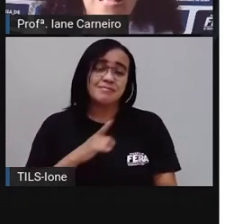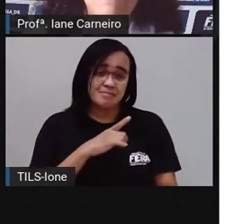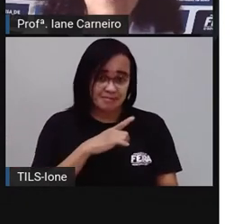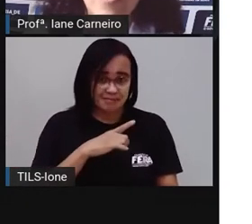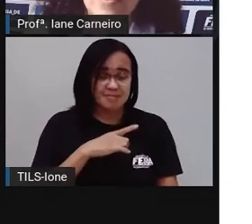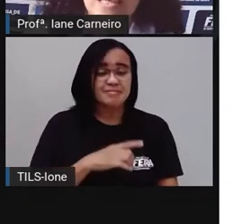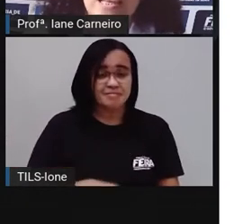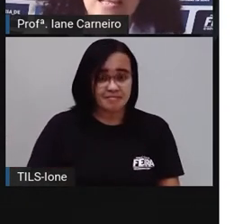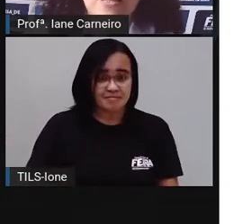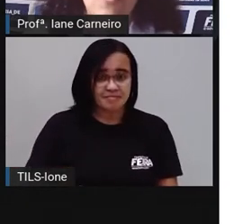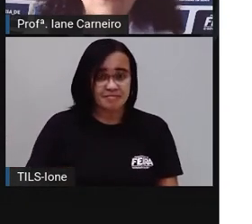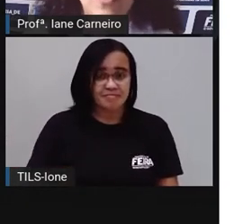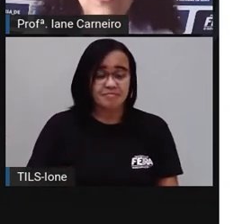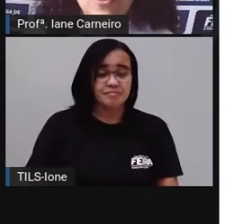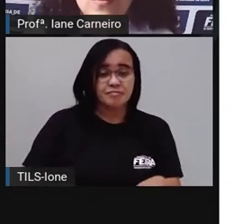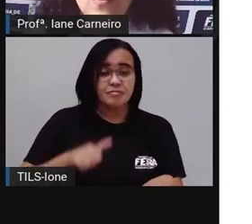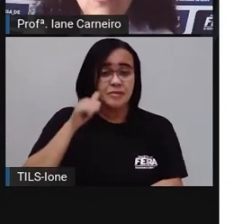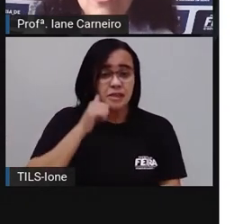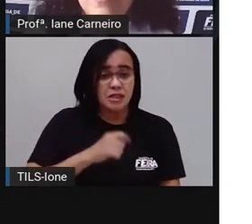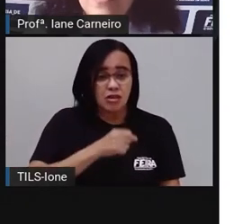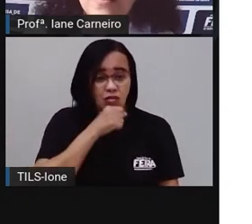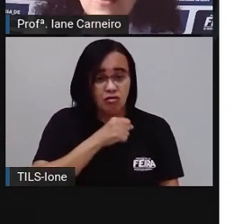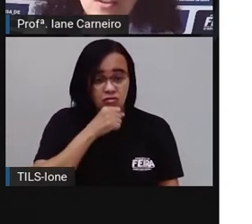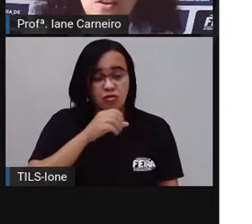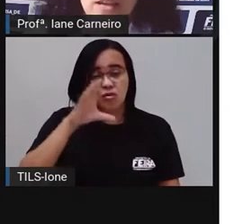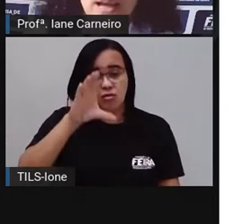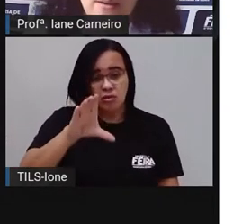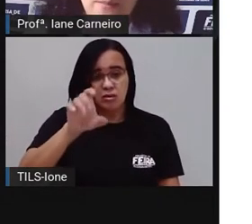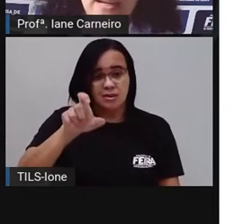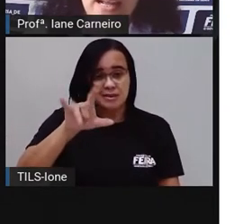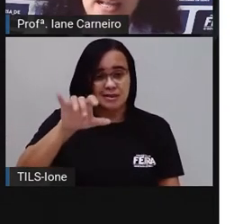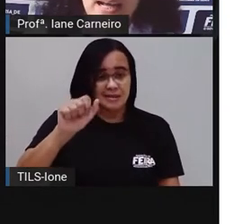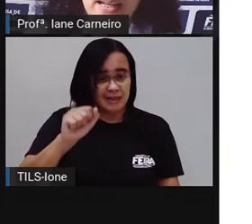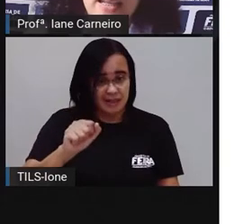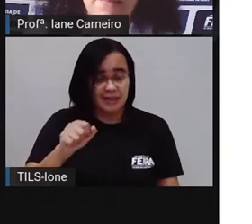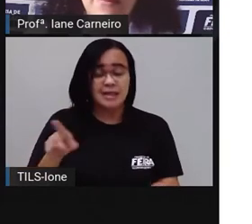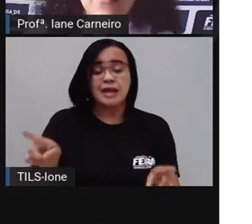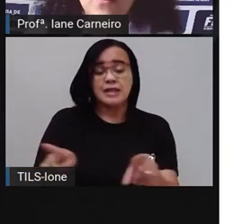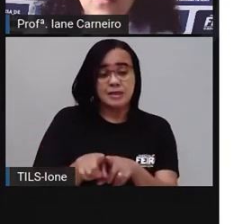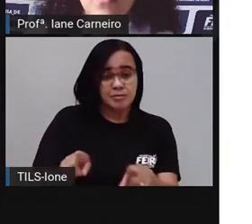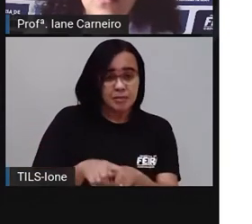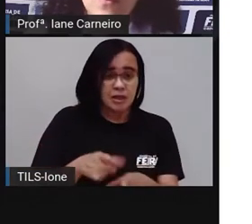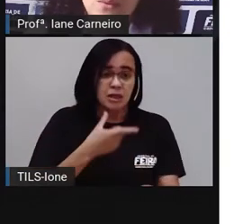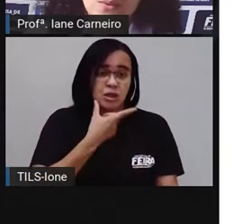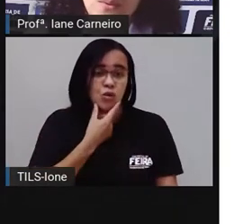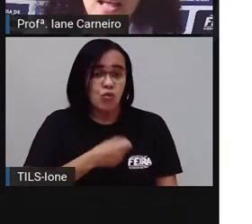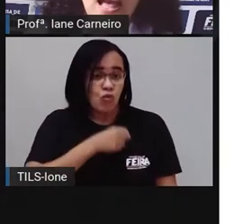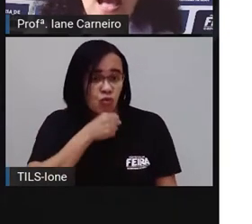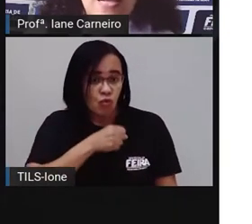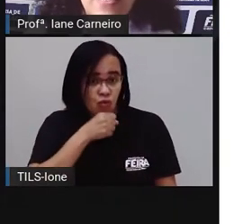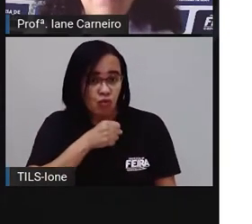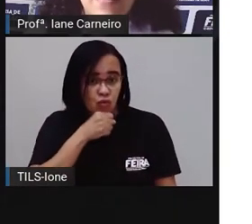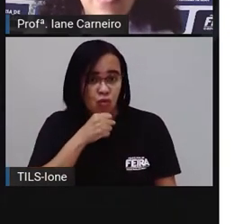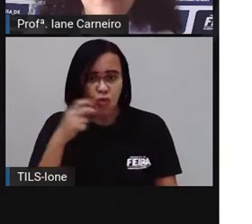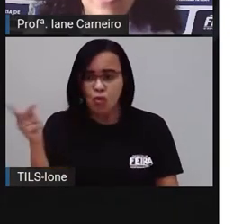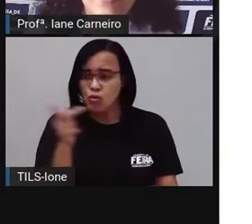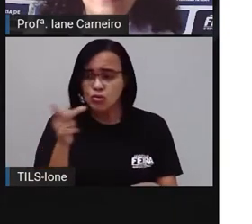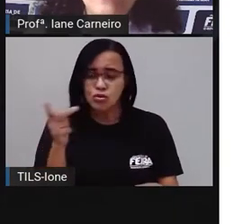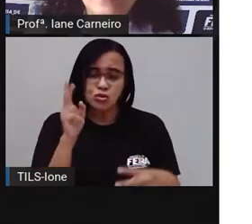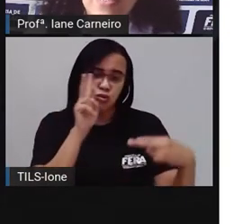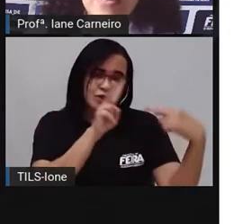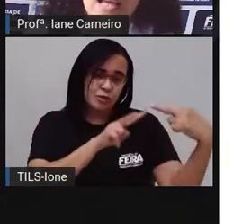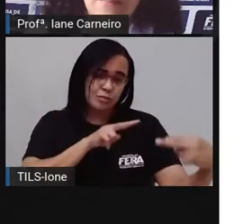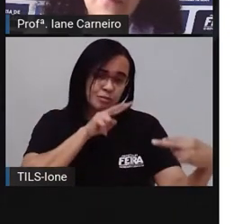A avó Célia e o avô Edilson, de tanto que olharam para a cara e para os olhos um do outro, acabaram